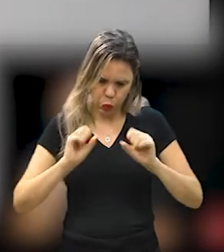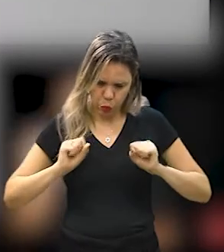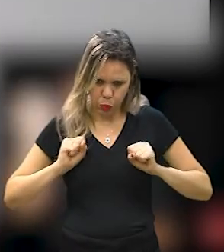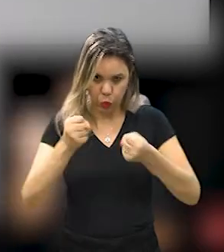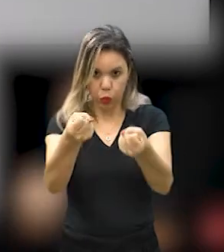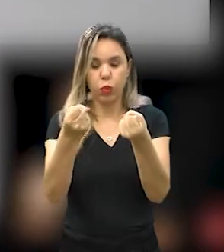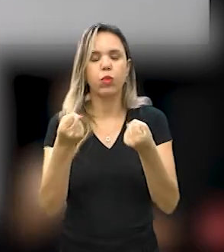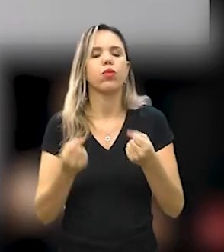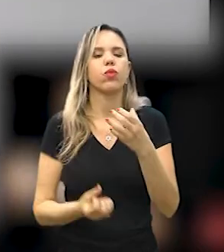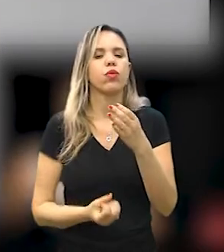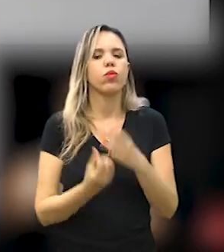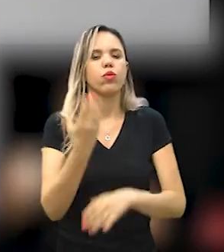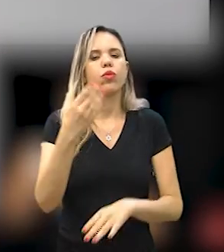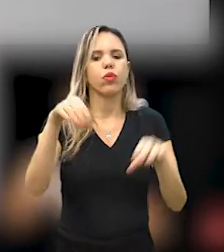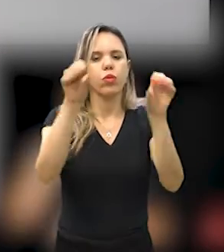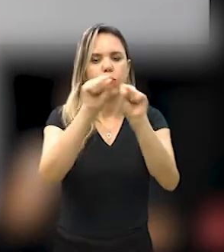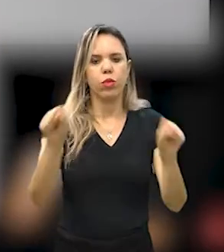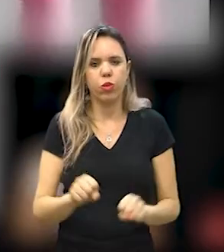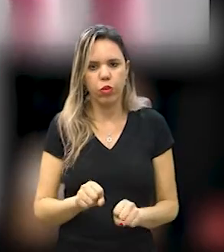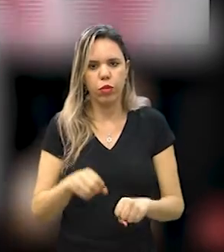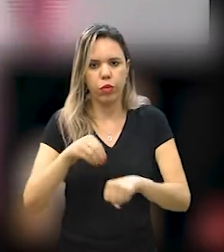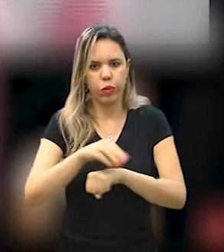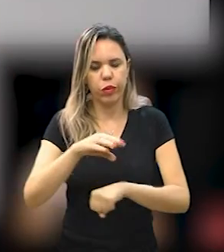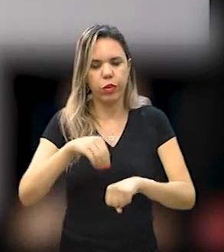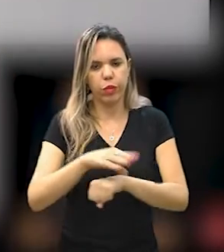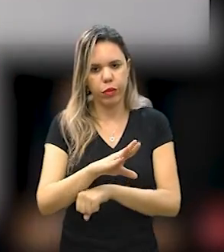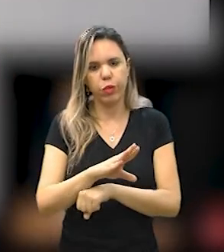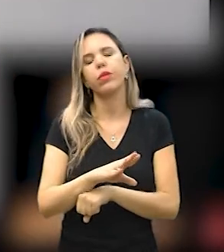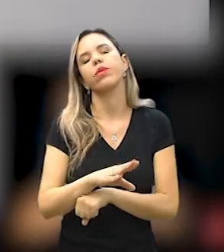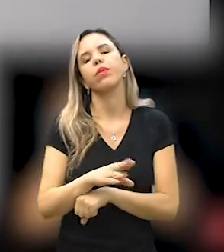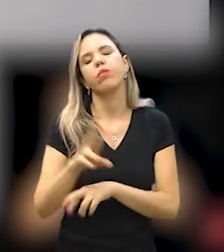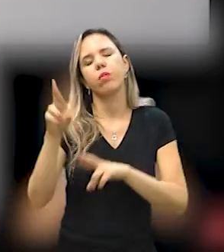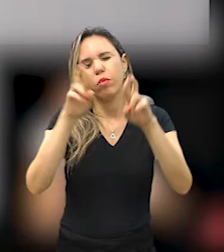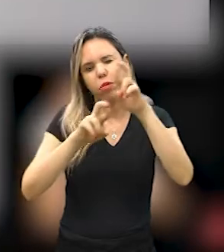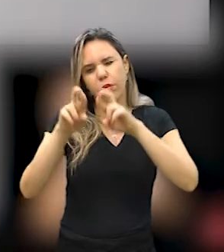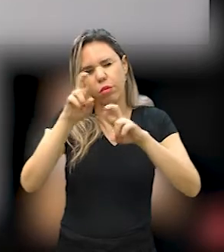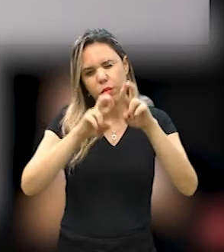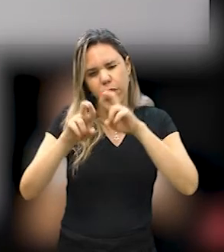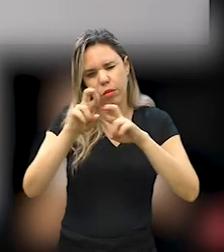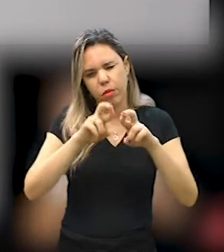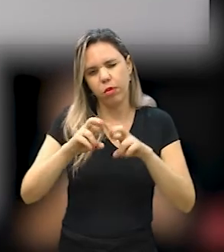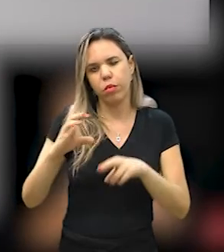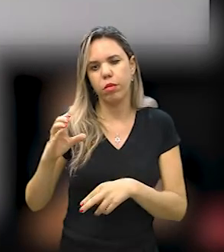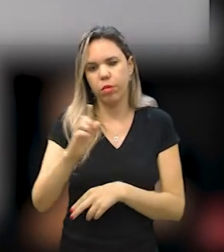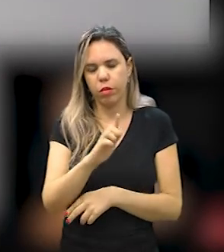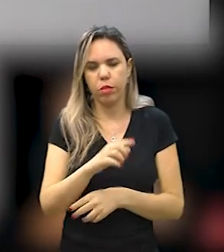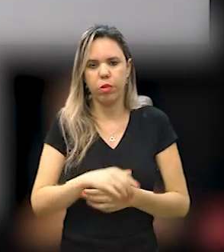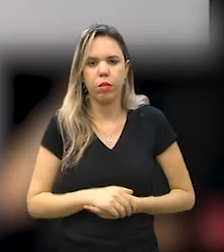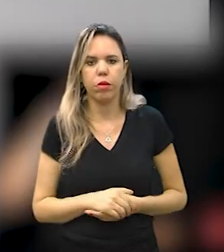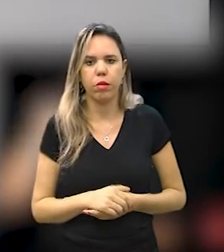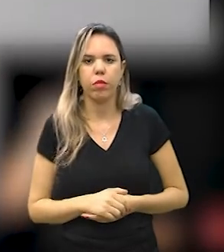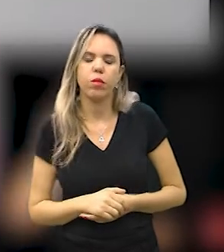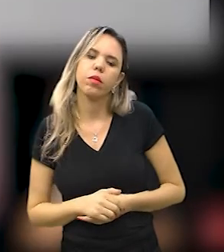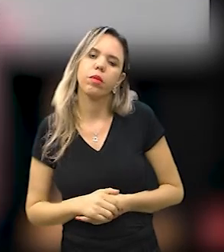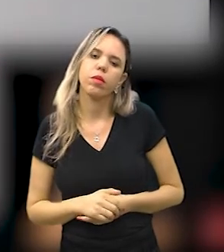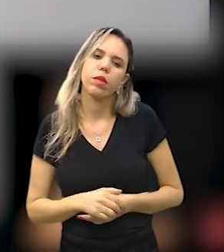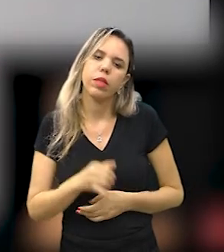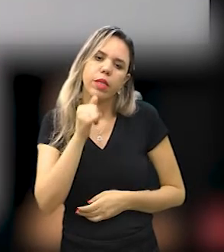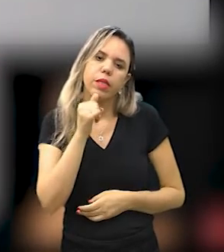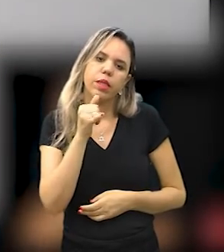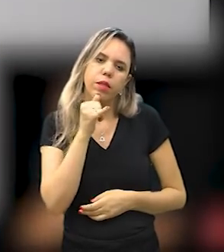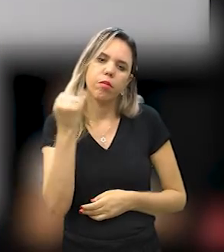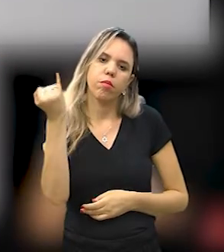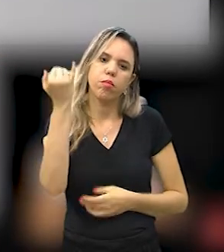esforços para a criação de um sistema de indicadores para monitorar a região do Campo Grande. A questão dos